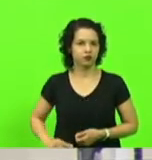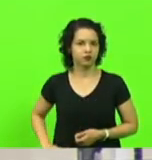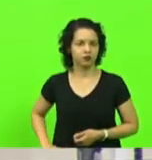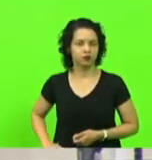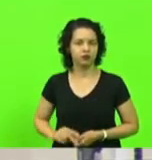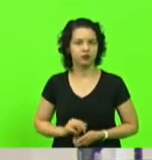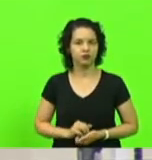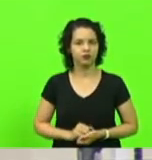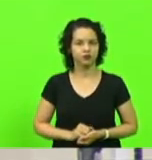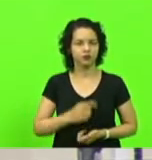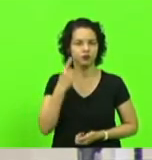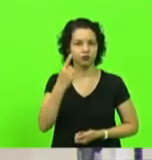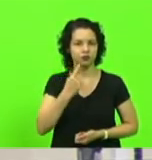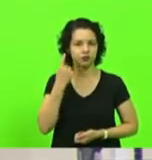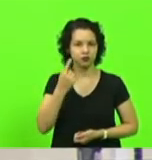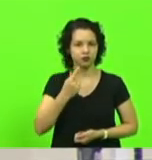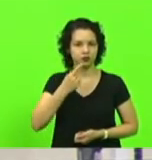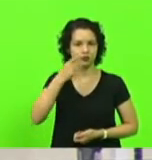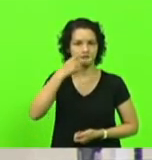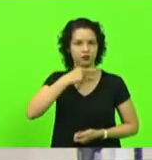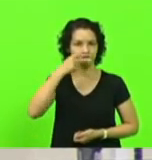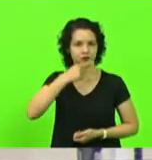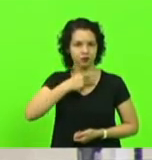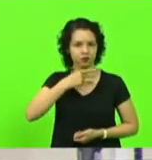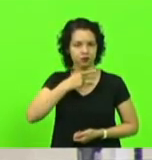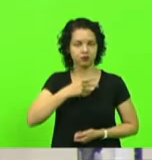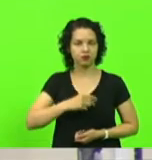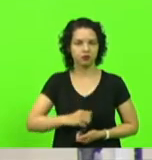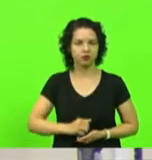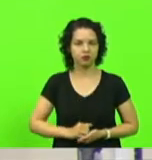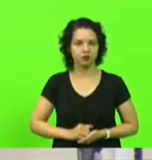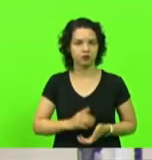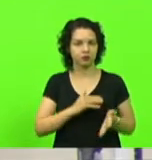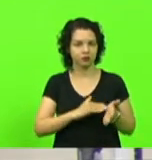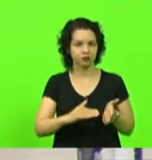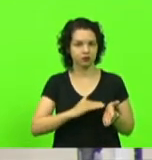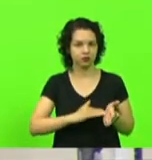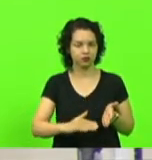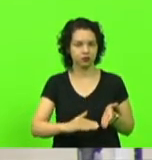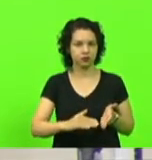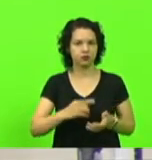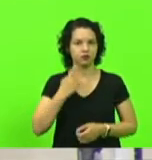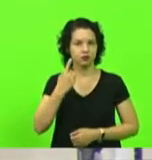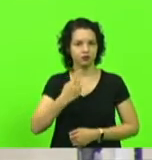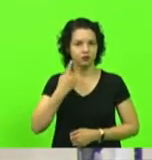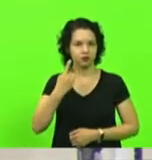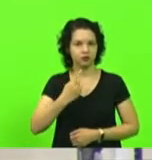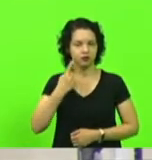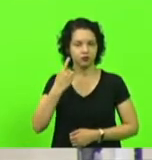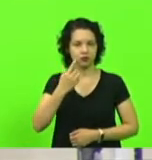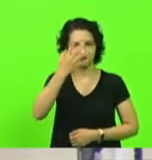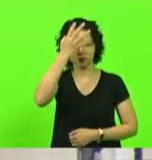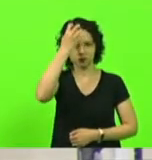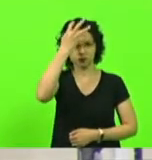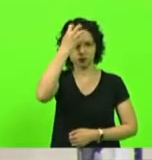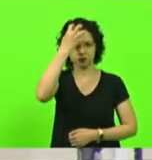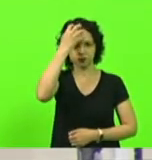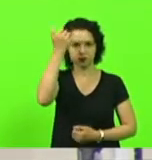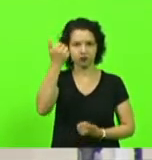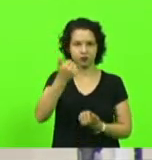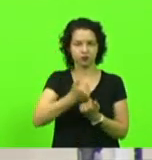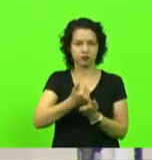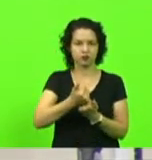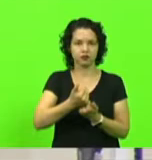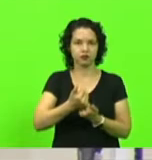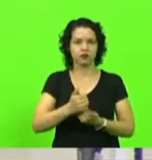deputado Kennedy Nunes, e secretarias, deputado Ismael dos Santos, a DOC.